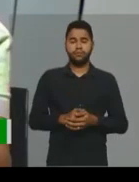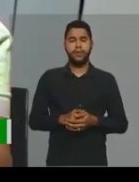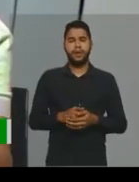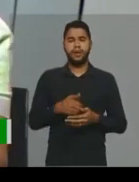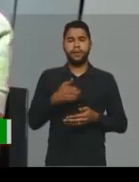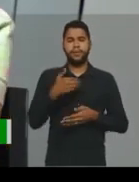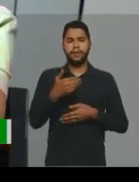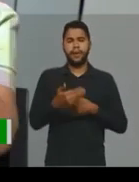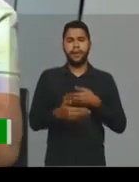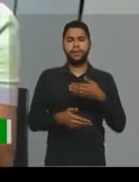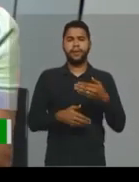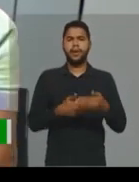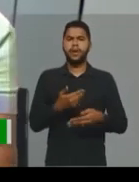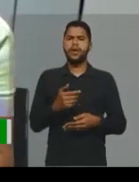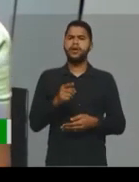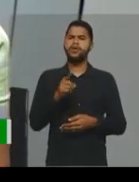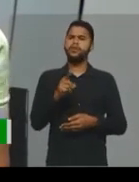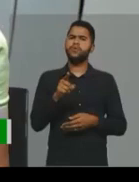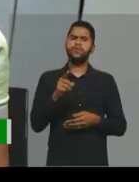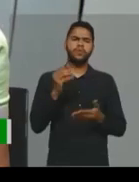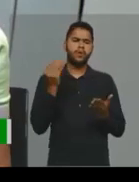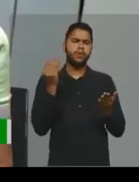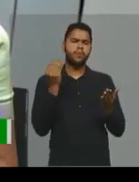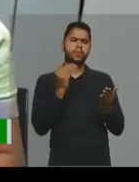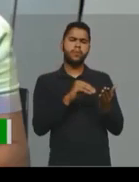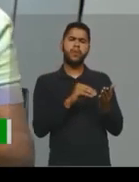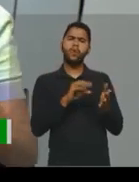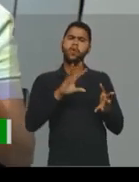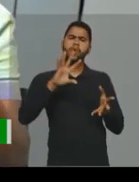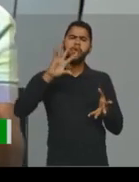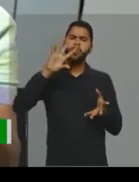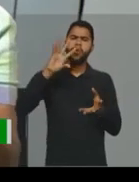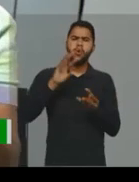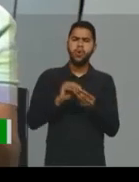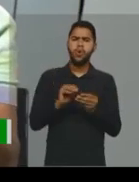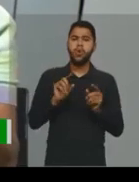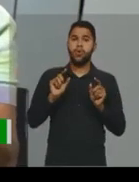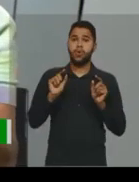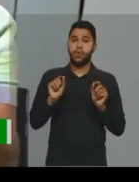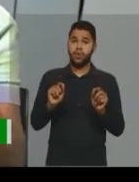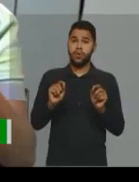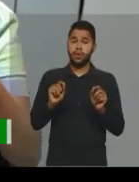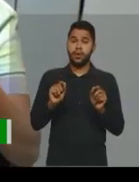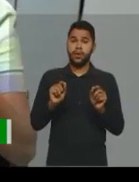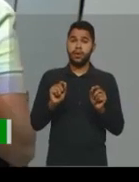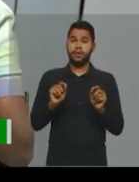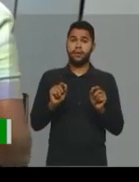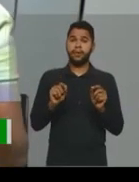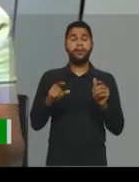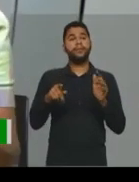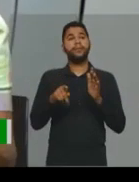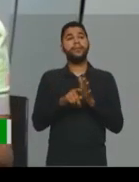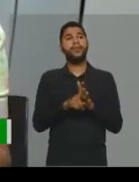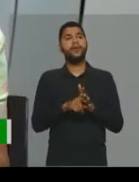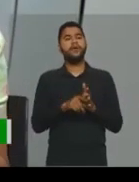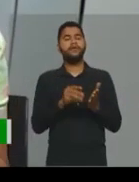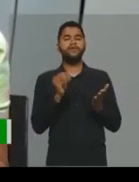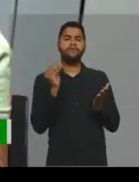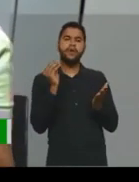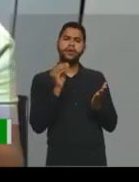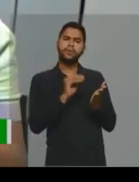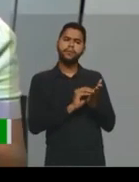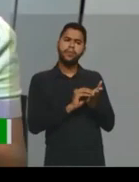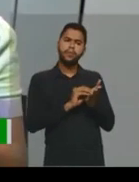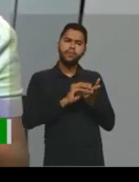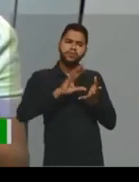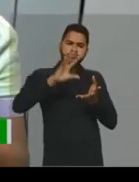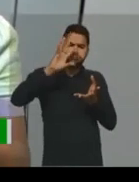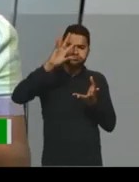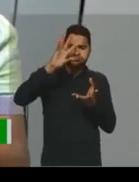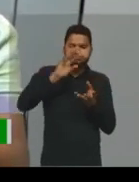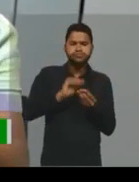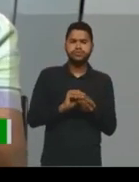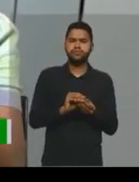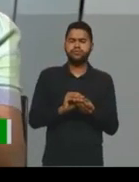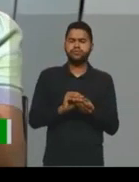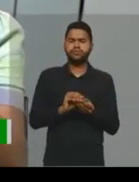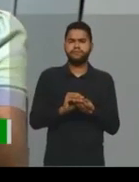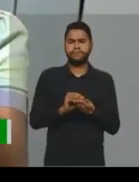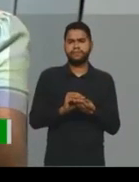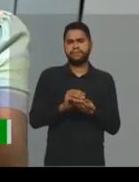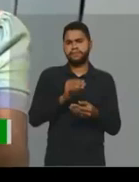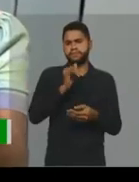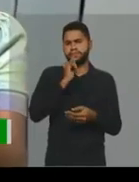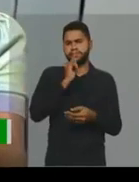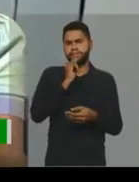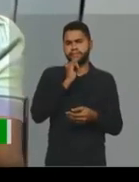desenvolvimento. E o que você coloca na conclusão? A conclusão é o quê? É onde você vai concluir o seu pensamento. Então,